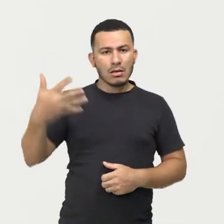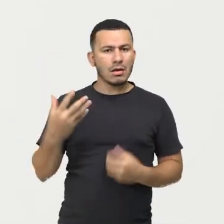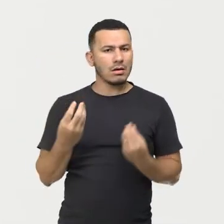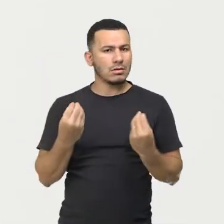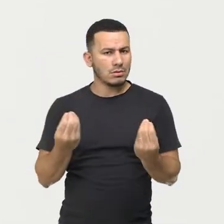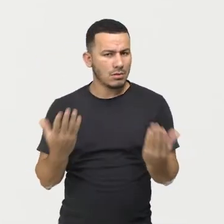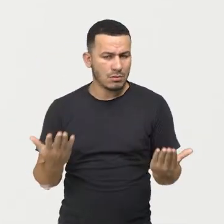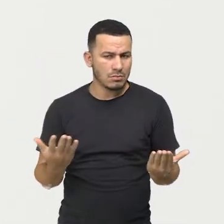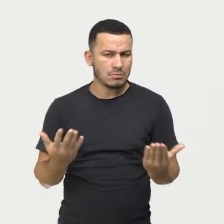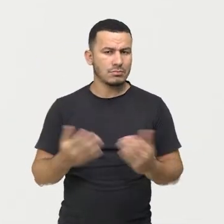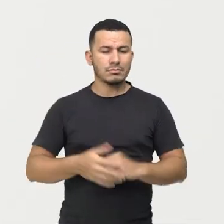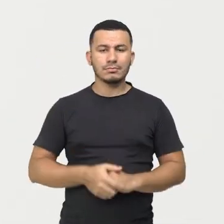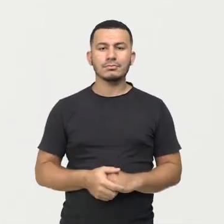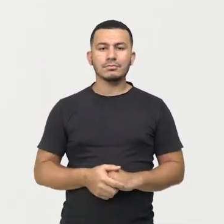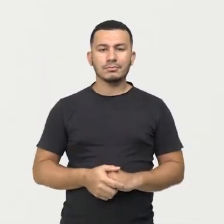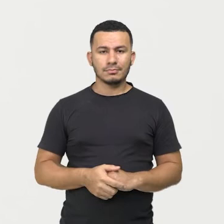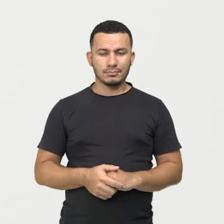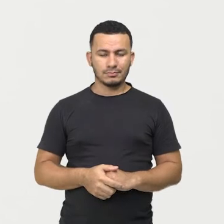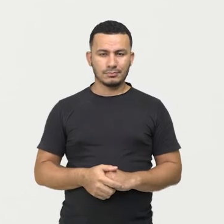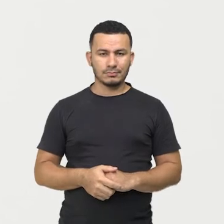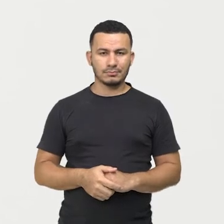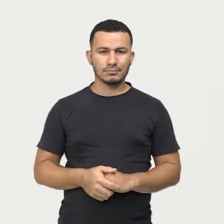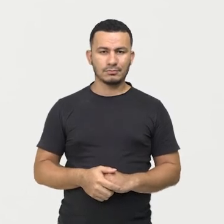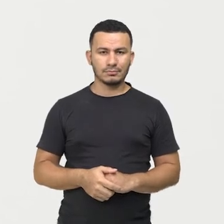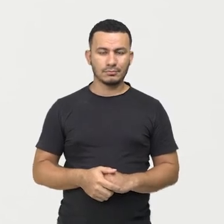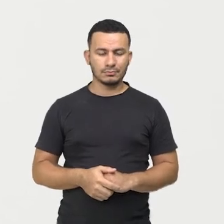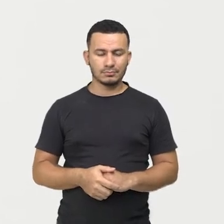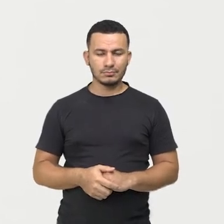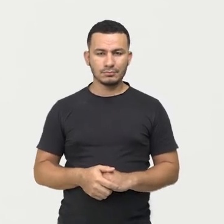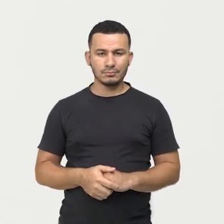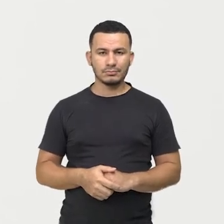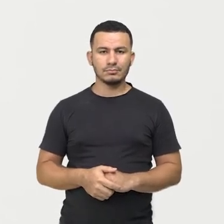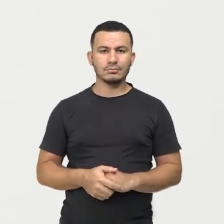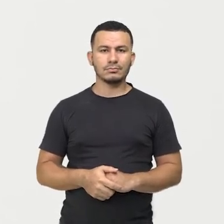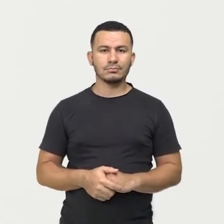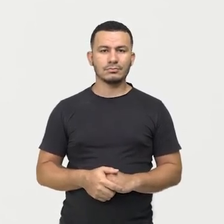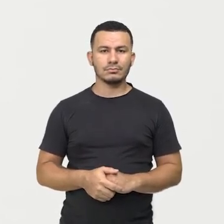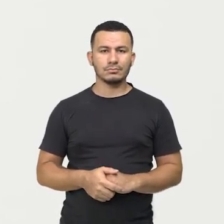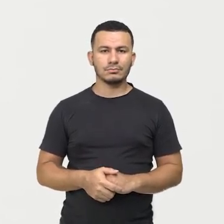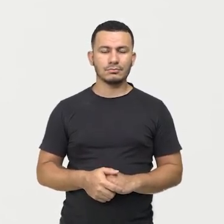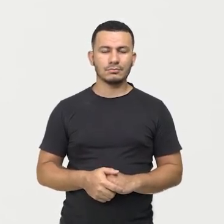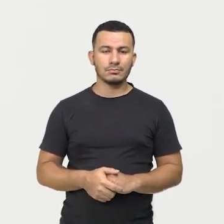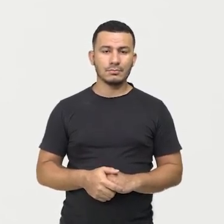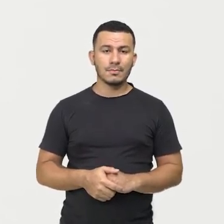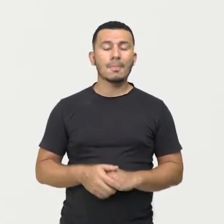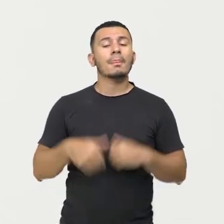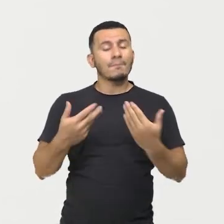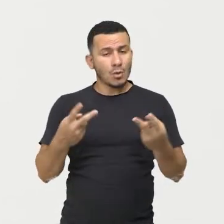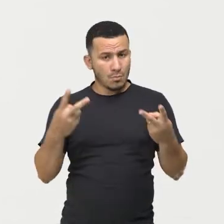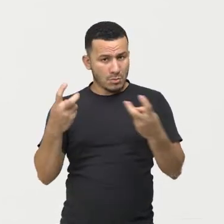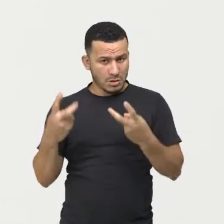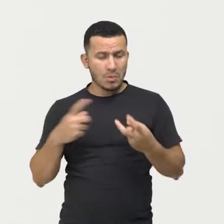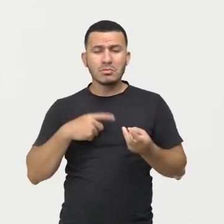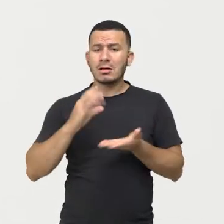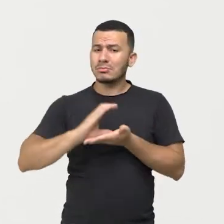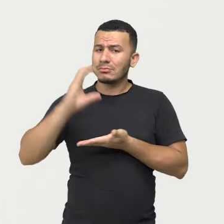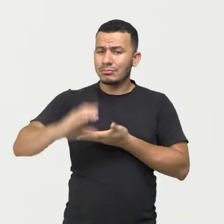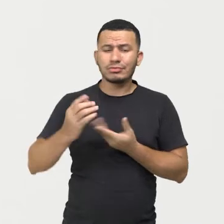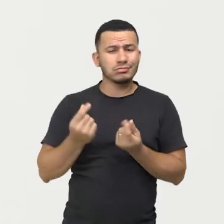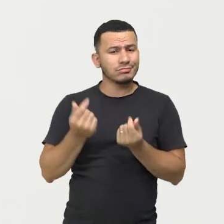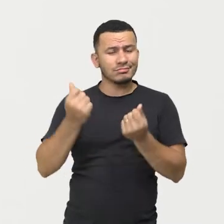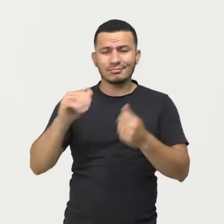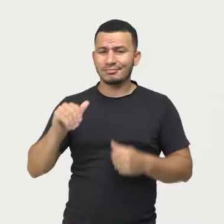sendo duas vezes, três vezes, o valor inicial de planejamento da construção daquela usina. Então, há altos custos